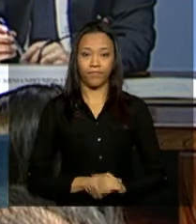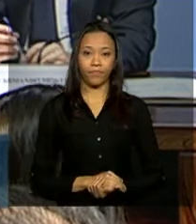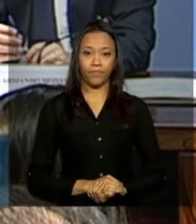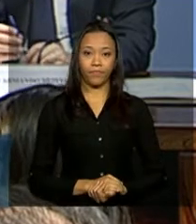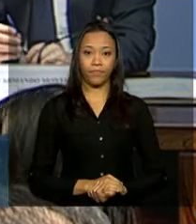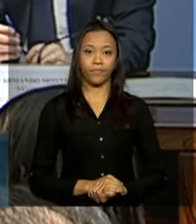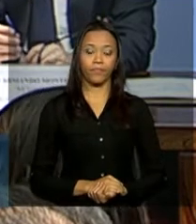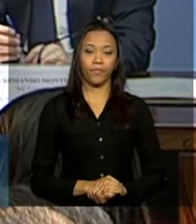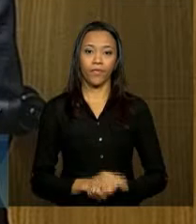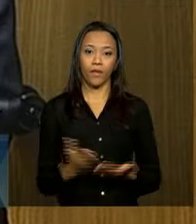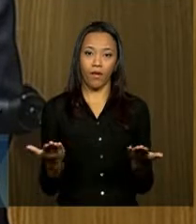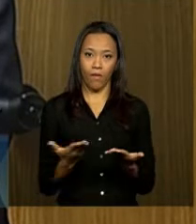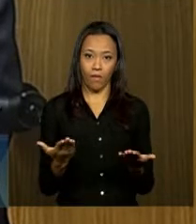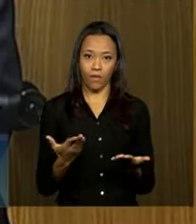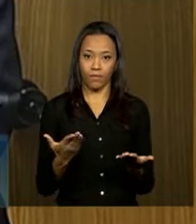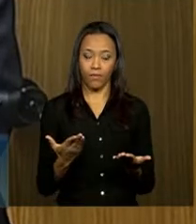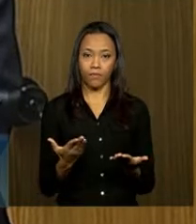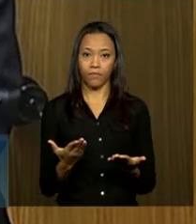Passamos, então, aqui a